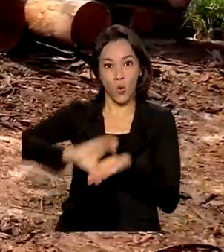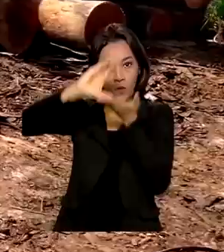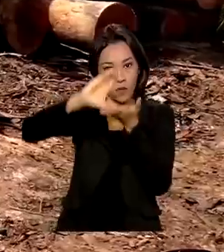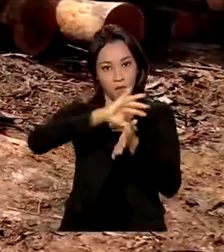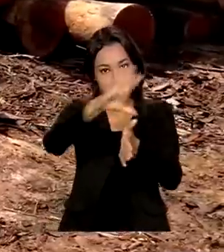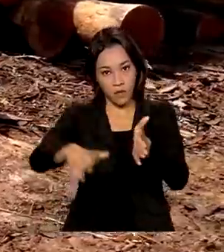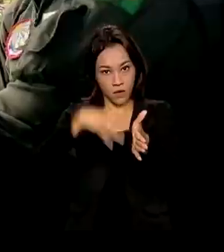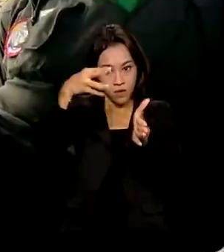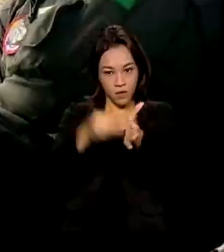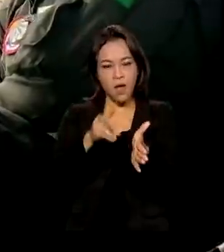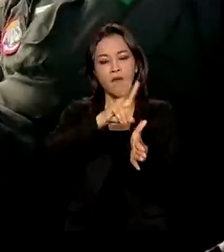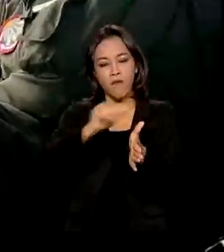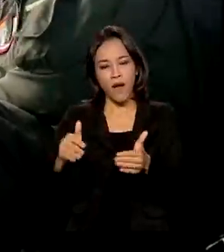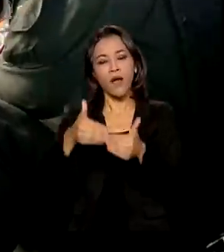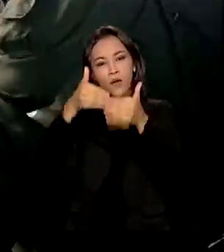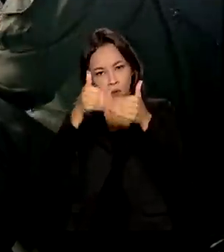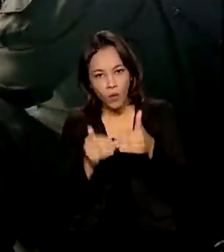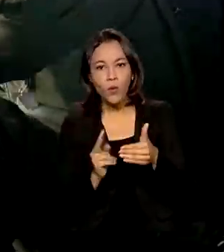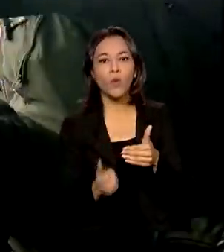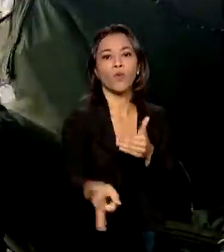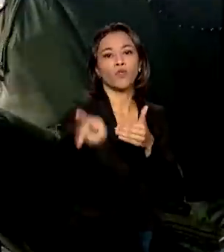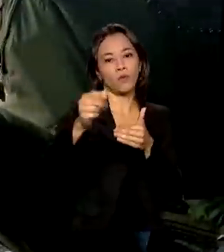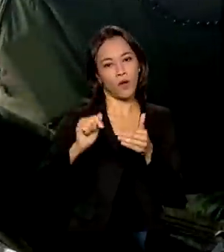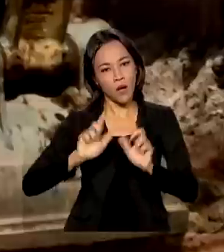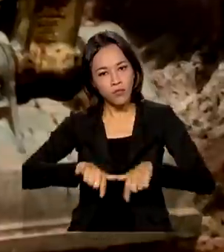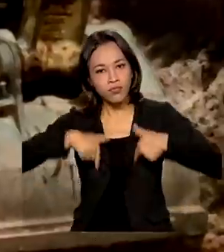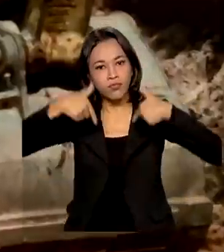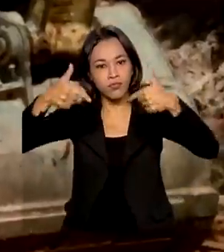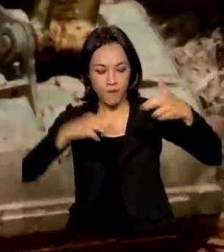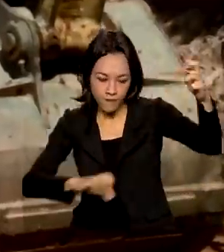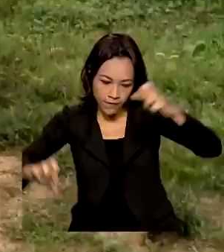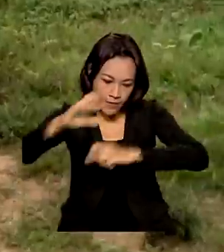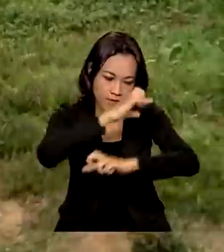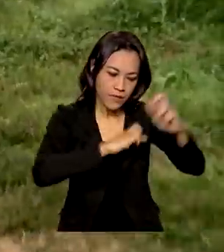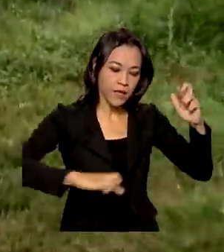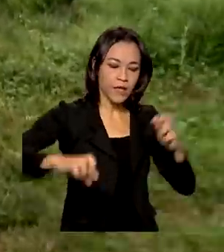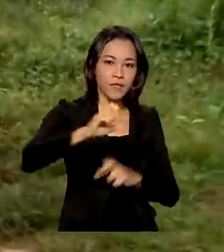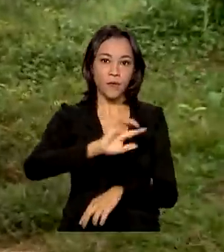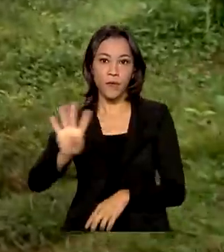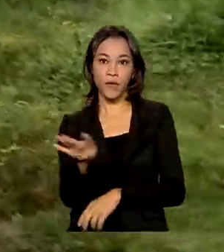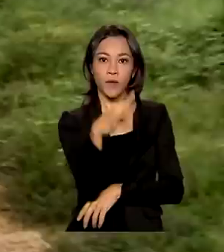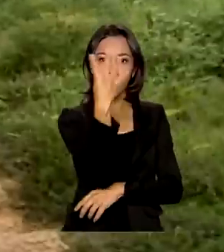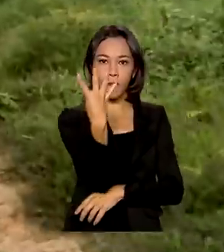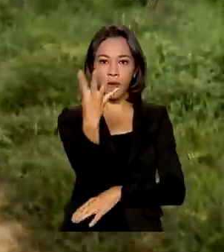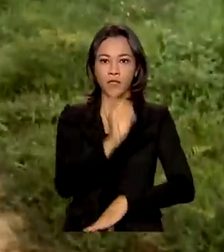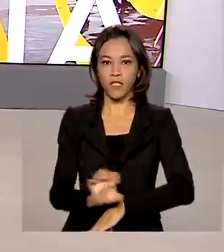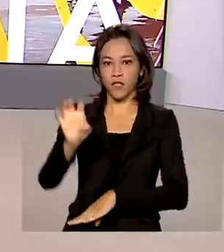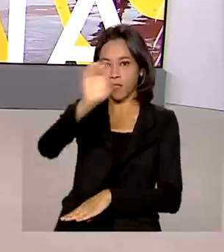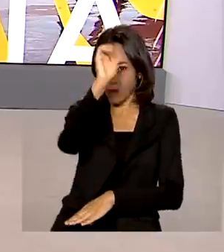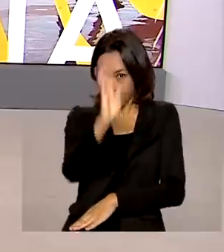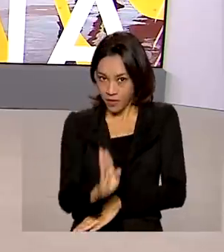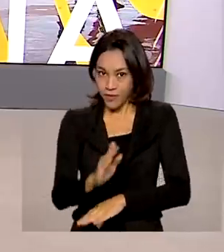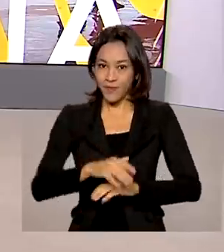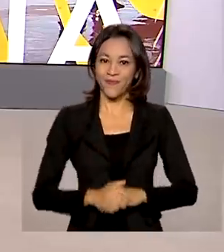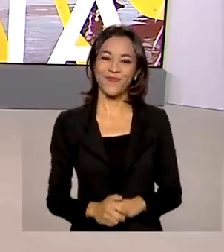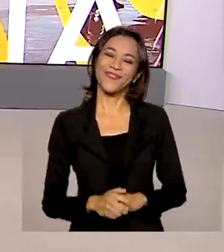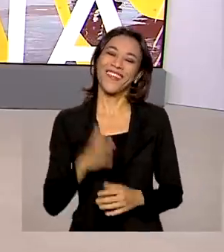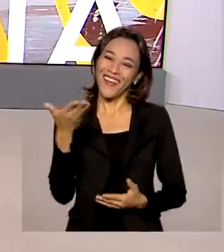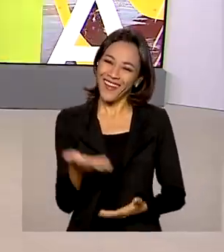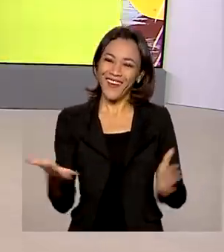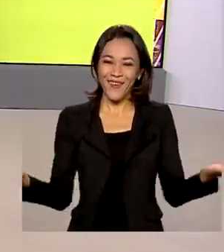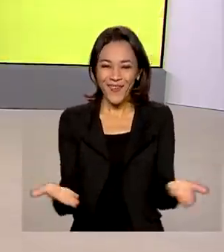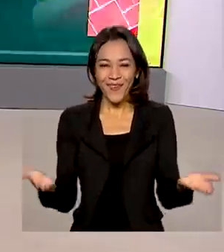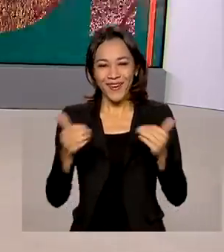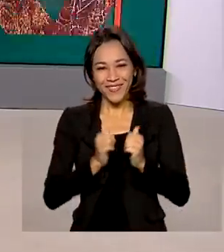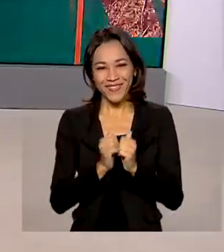vai estender a operação das Forças Armadas e órgãos de fiscalização em quatro estados brasileiros. É a partir de agora,